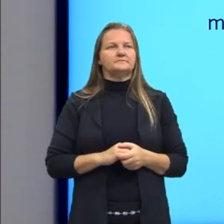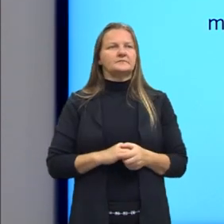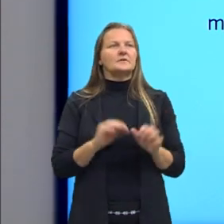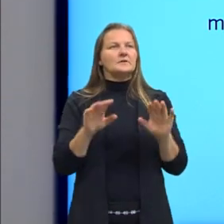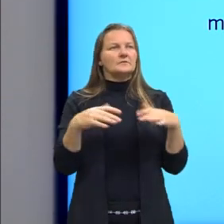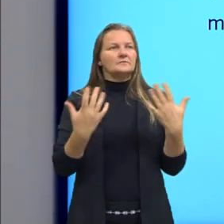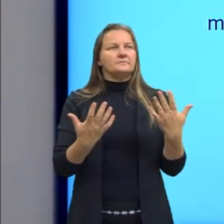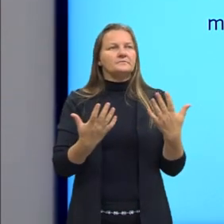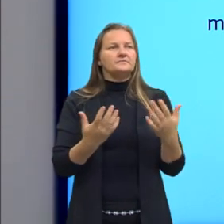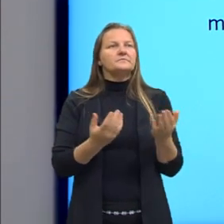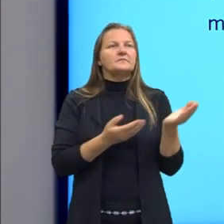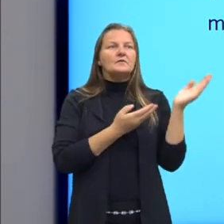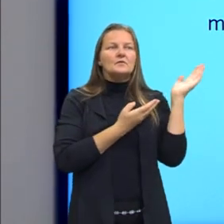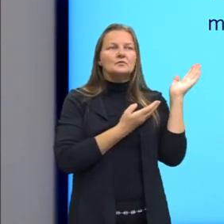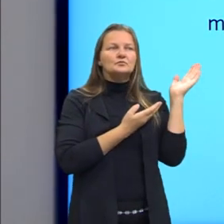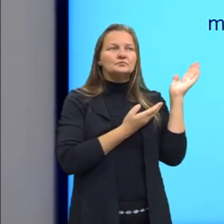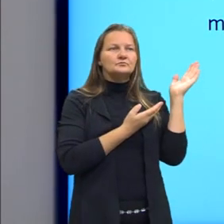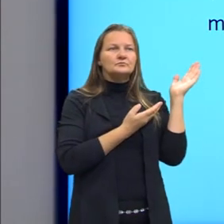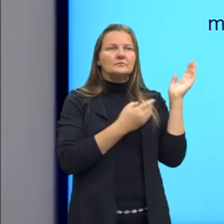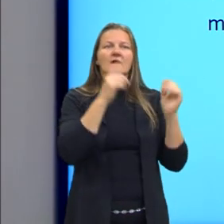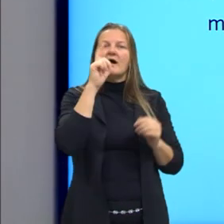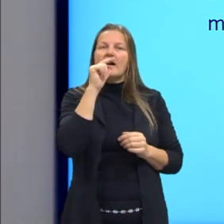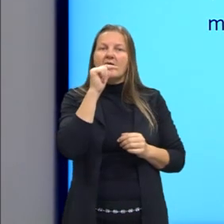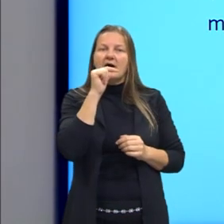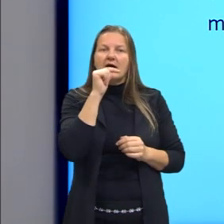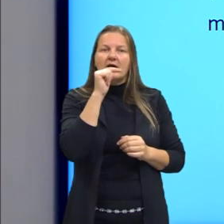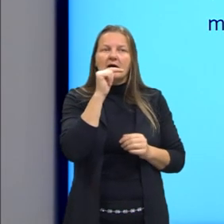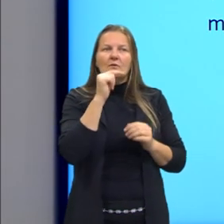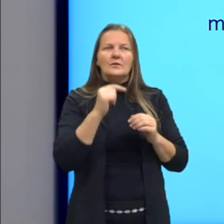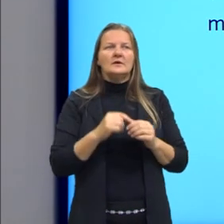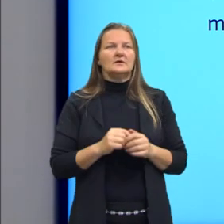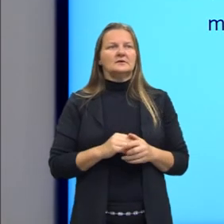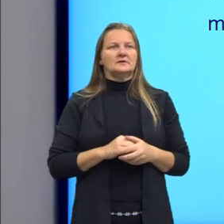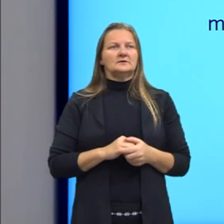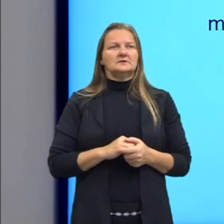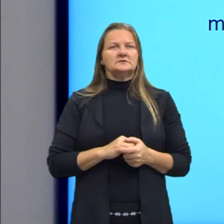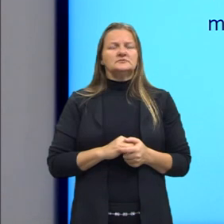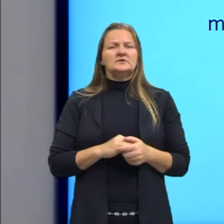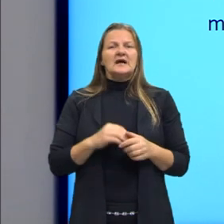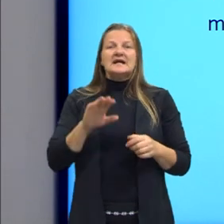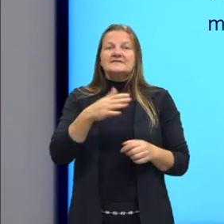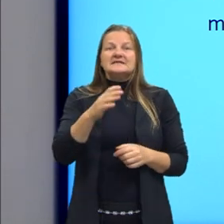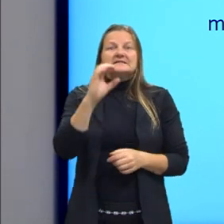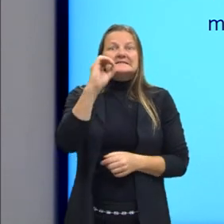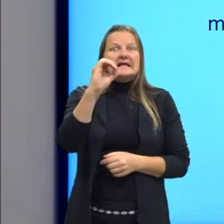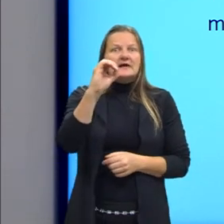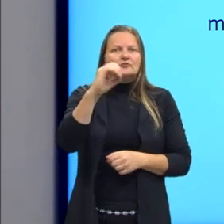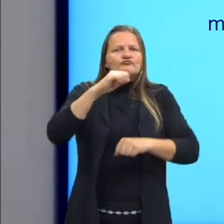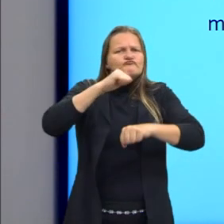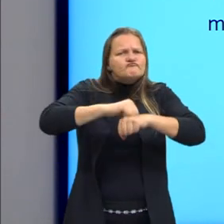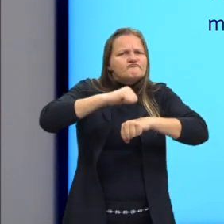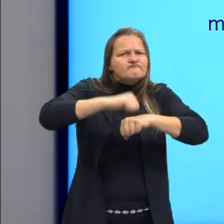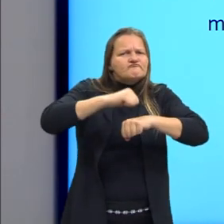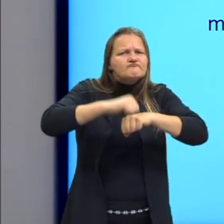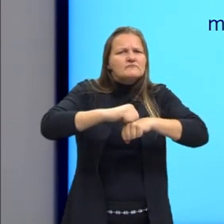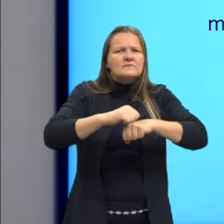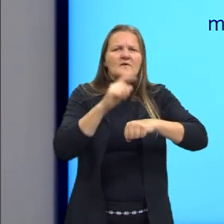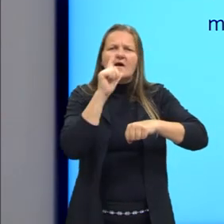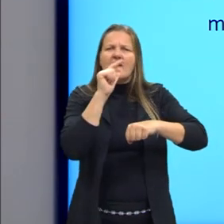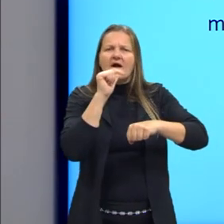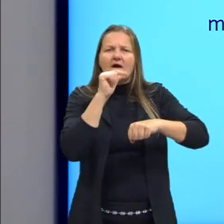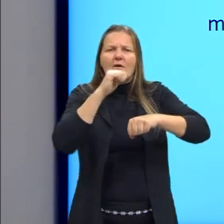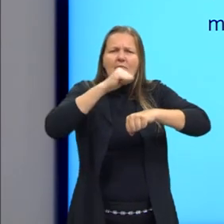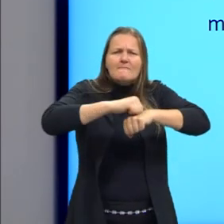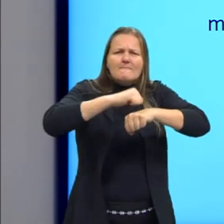Então, como eu falei que normalmente a água, a água no nível do mar, ela congela a zero grau Celsius. Isso a gente